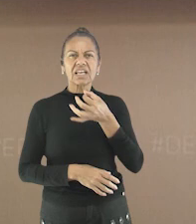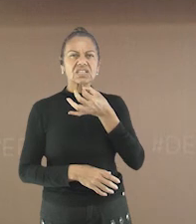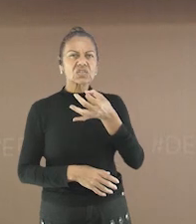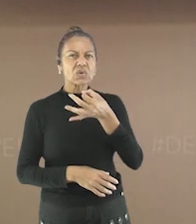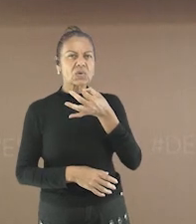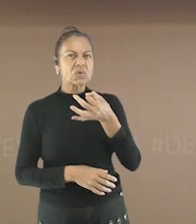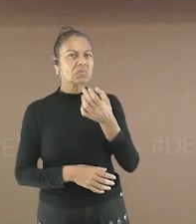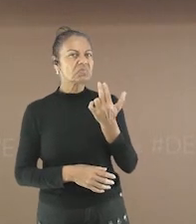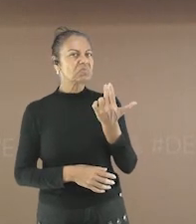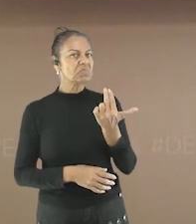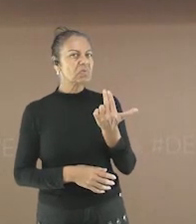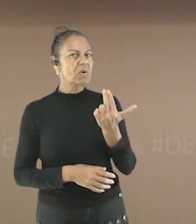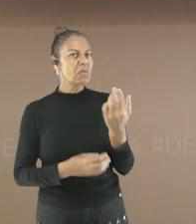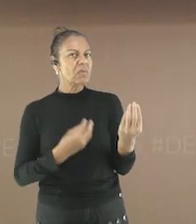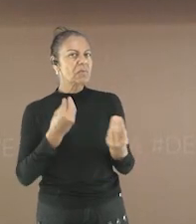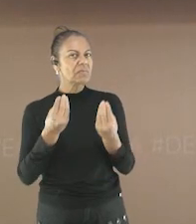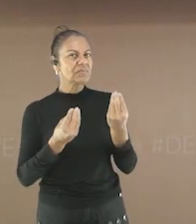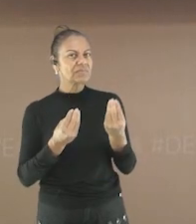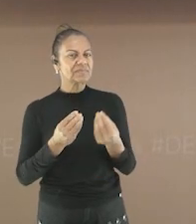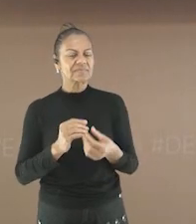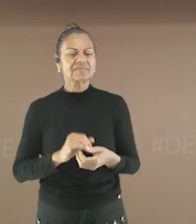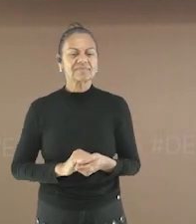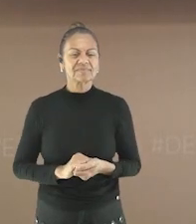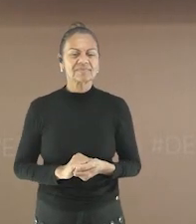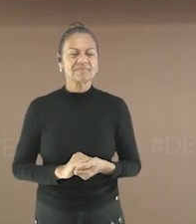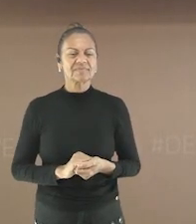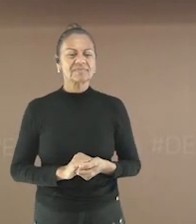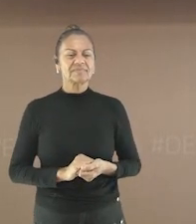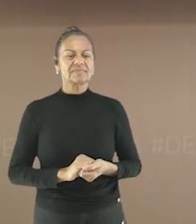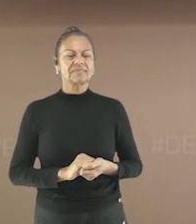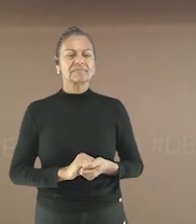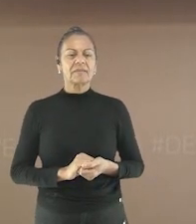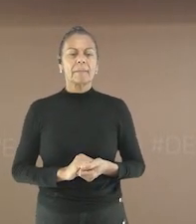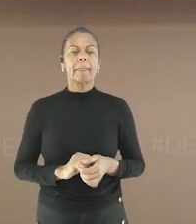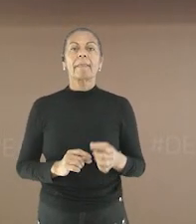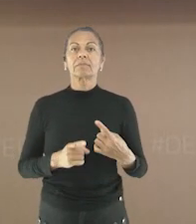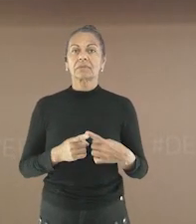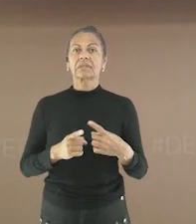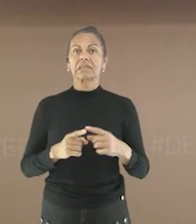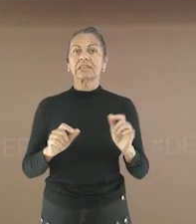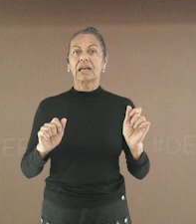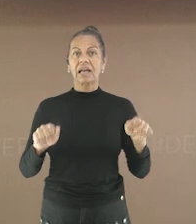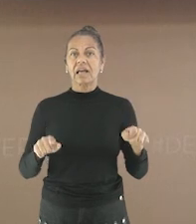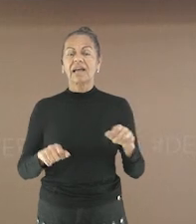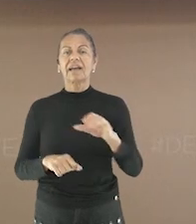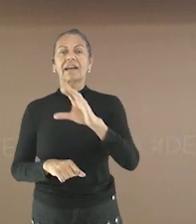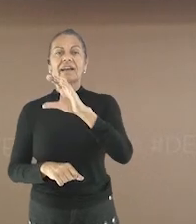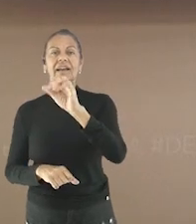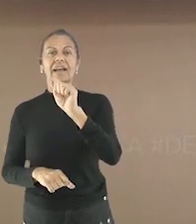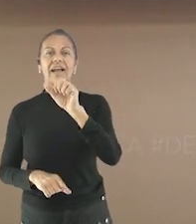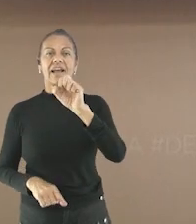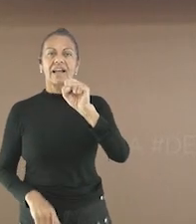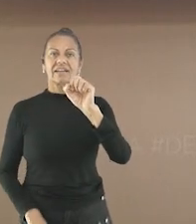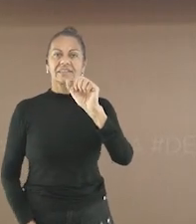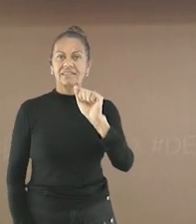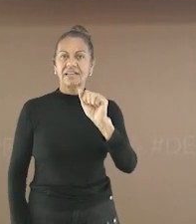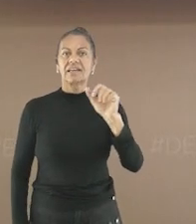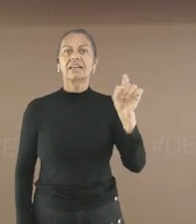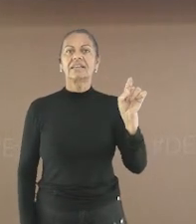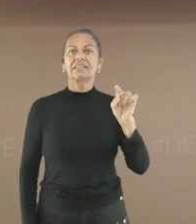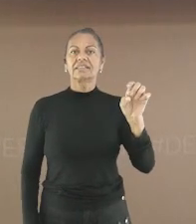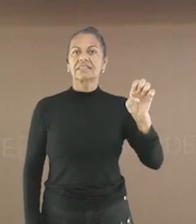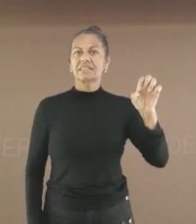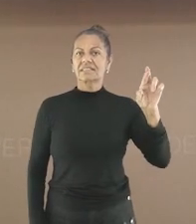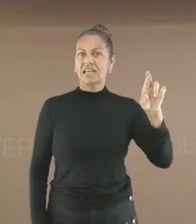palavras Alguns sons podem se representar por mais de uma letra Isso foi o que aconteceu com as palavras Casa